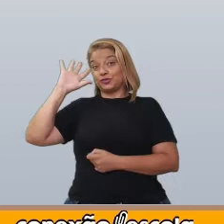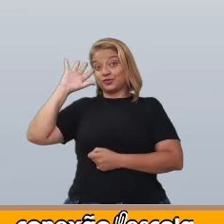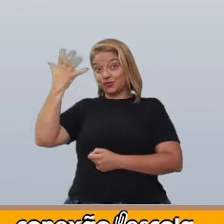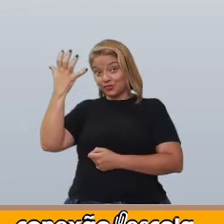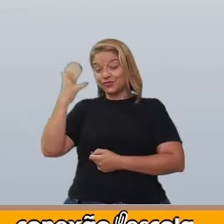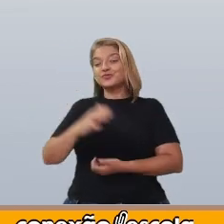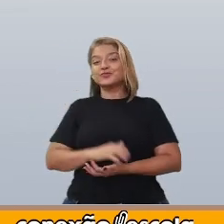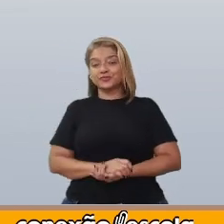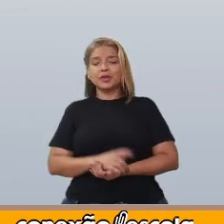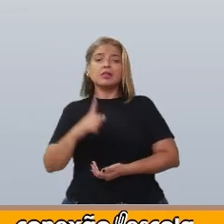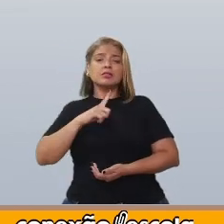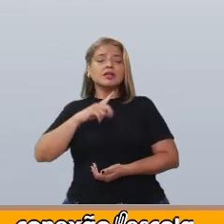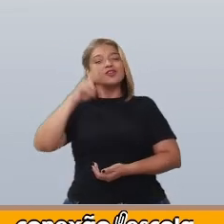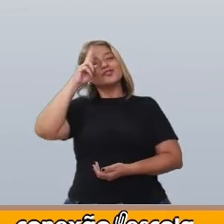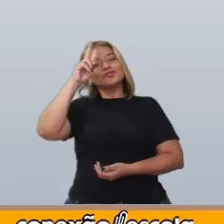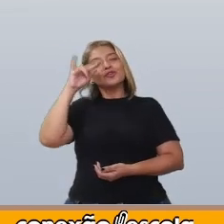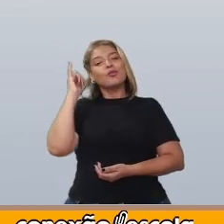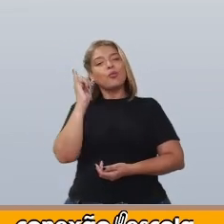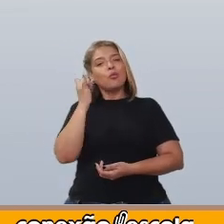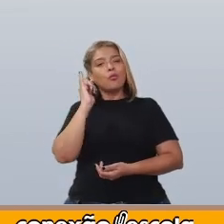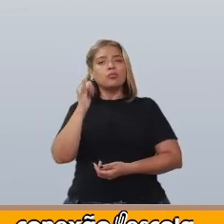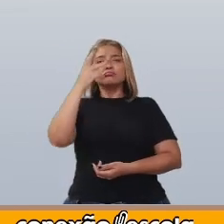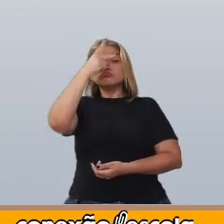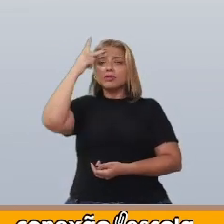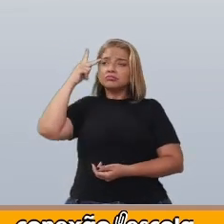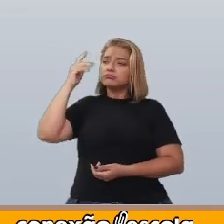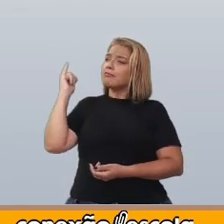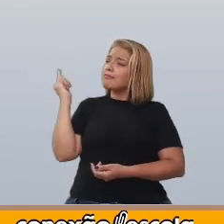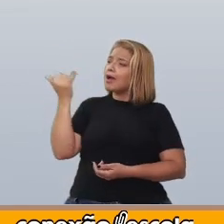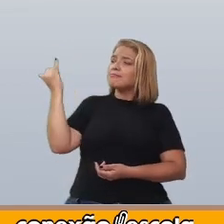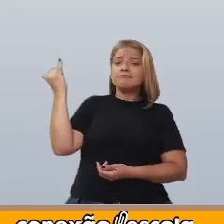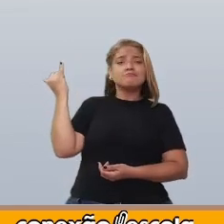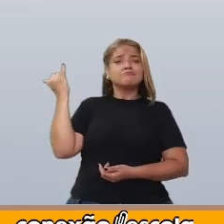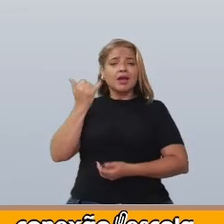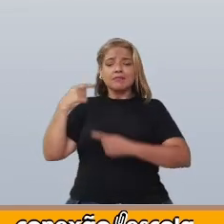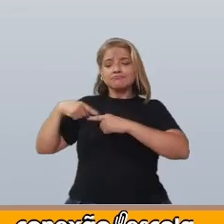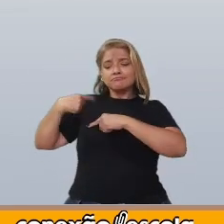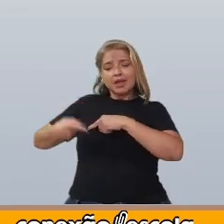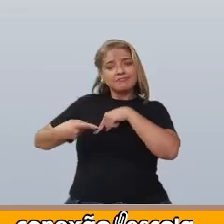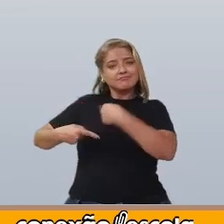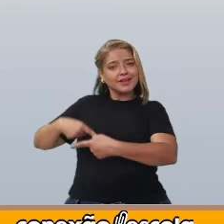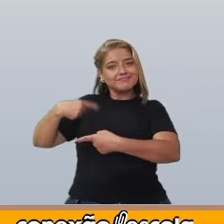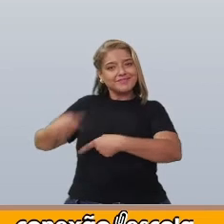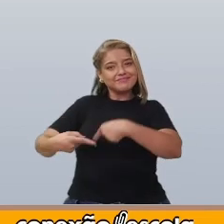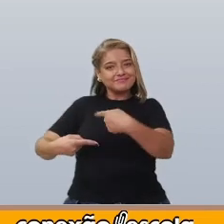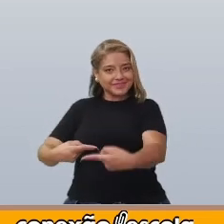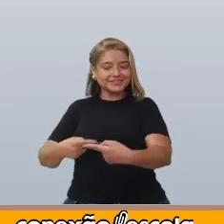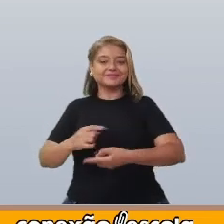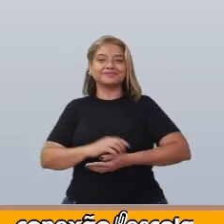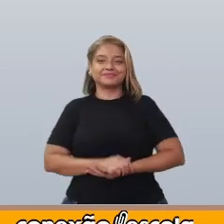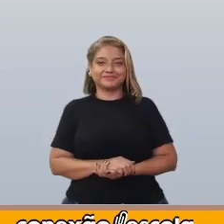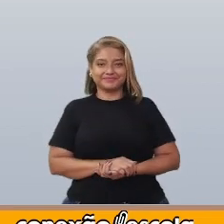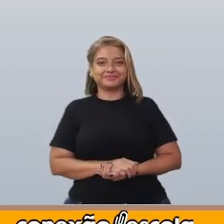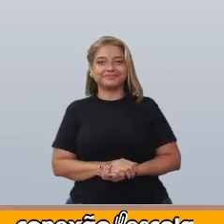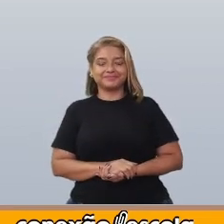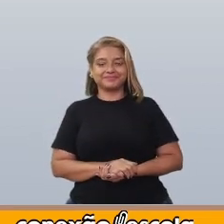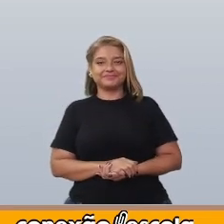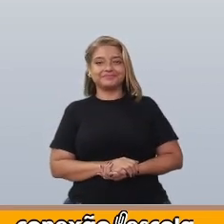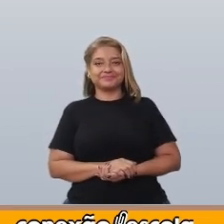São histórias contadas de boca a boca, transmitidas de geração para geração.